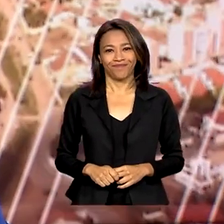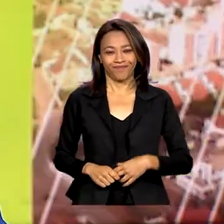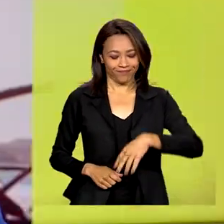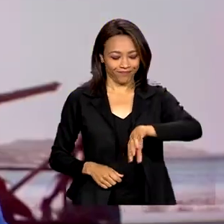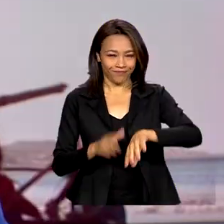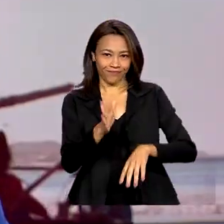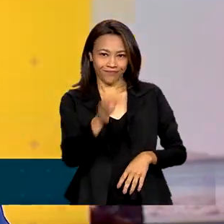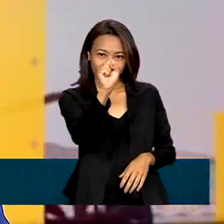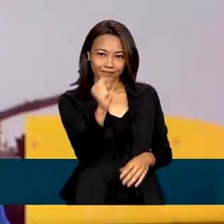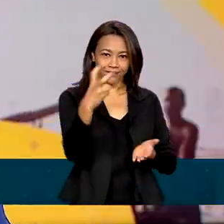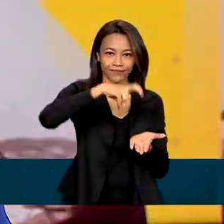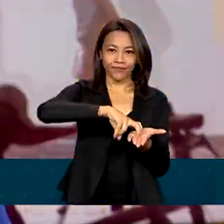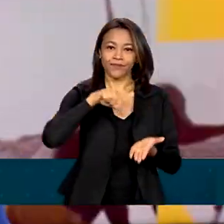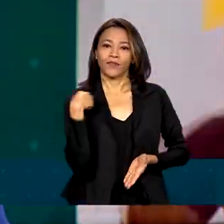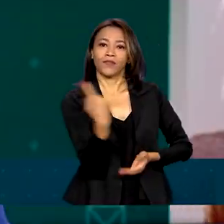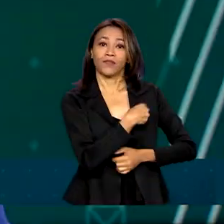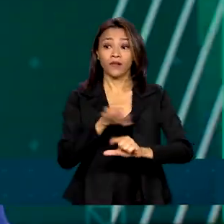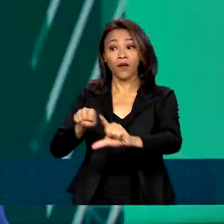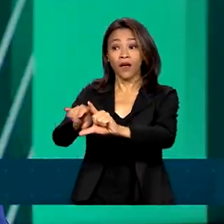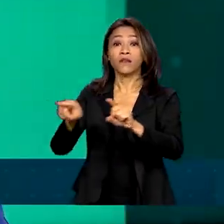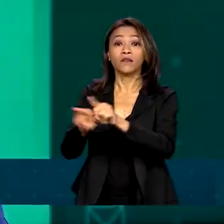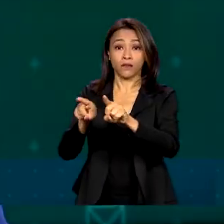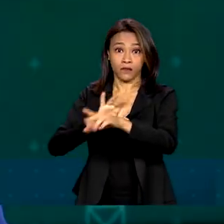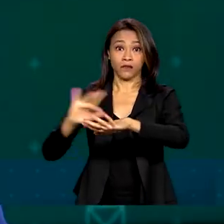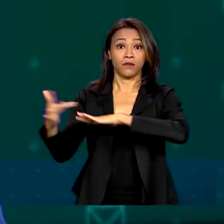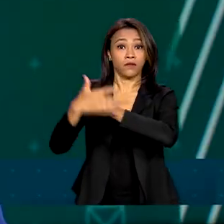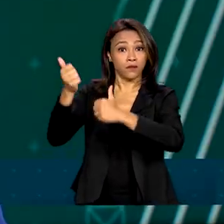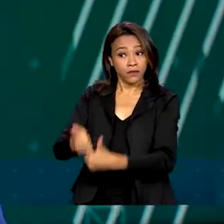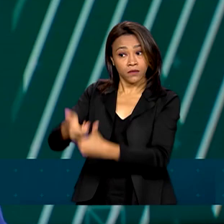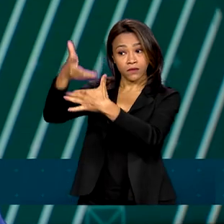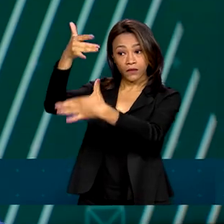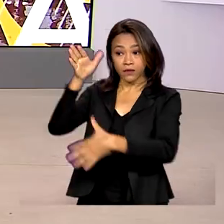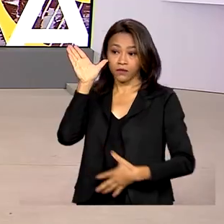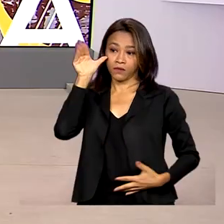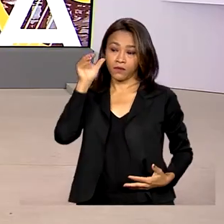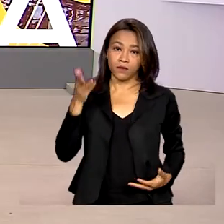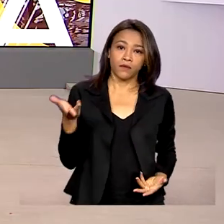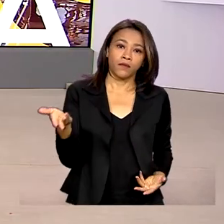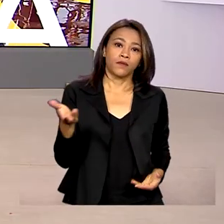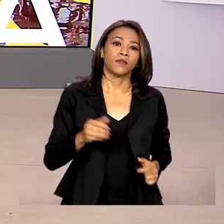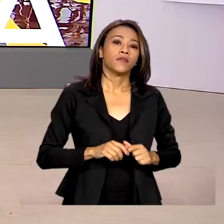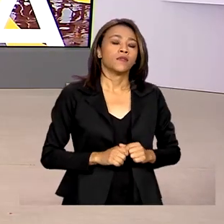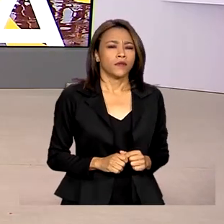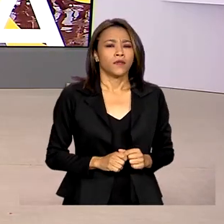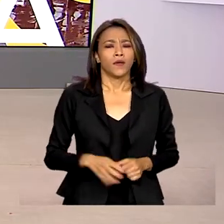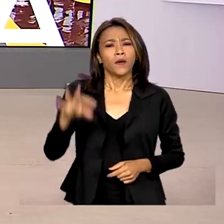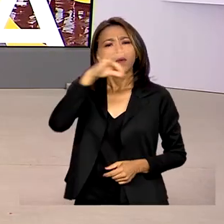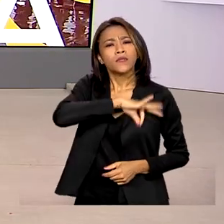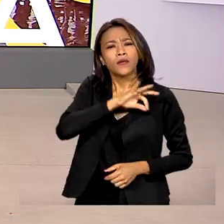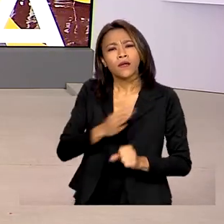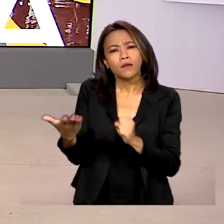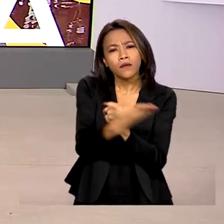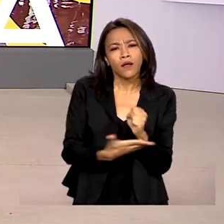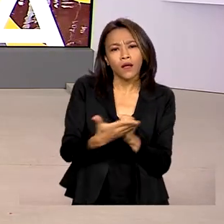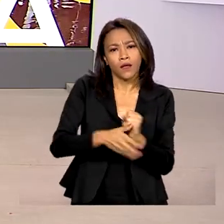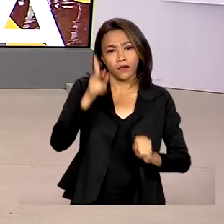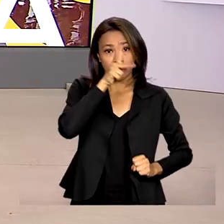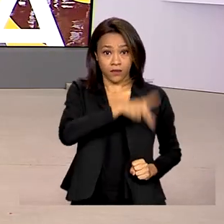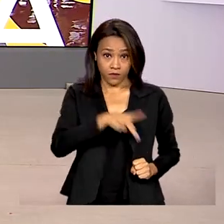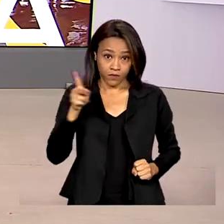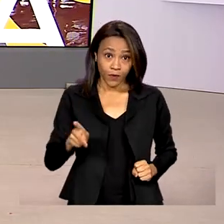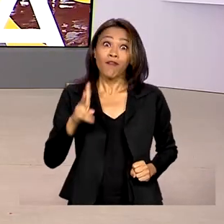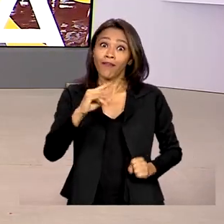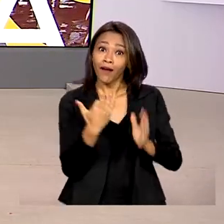Oito horas da manhã, estamos ao vivo também pelas redes sociais. O piso nacional dos professores vai